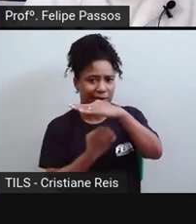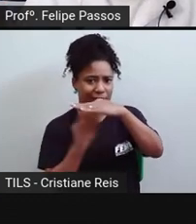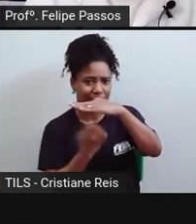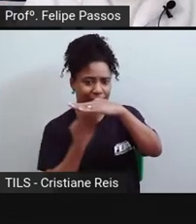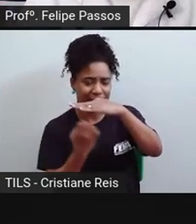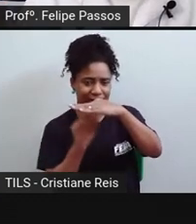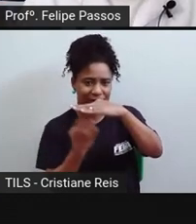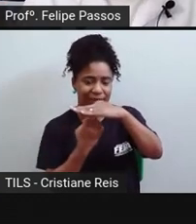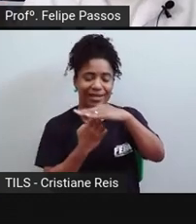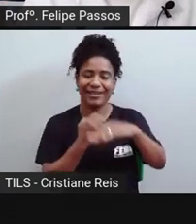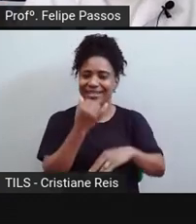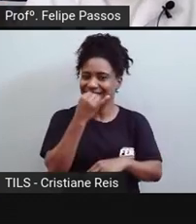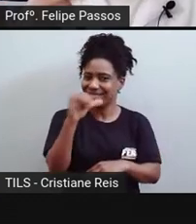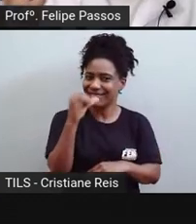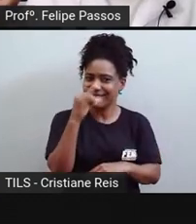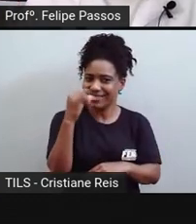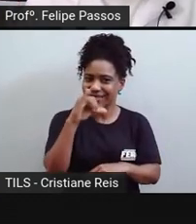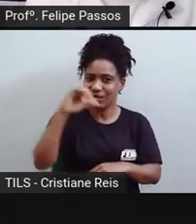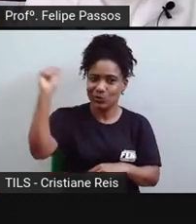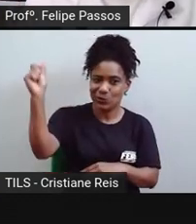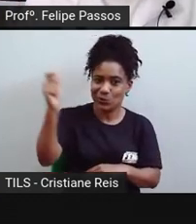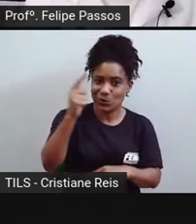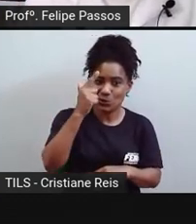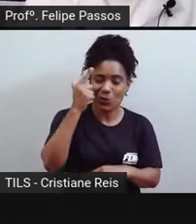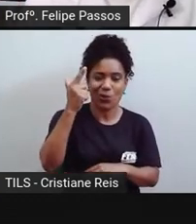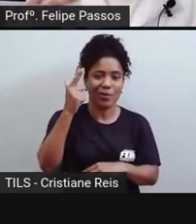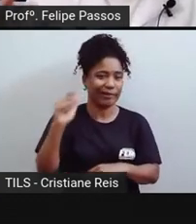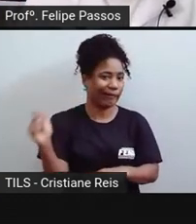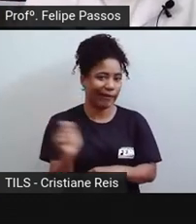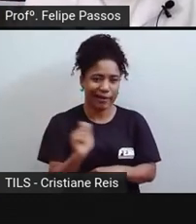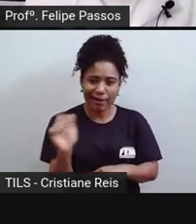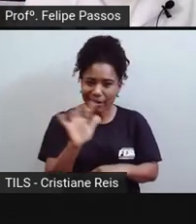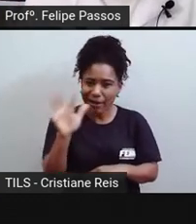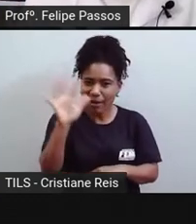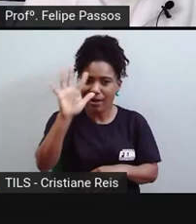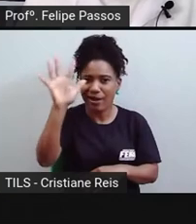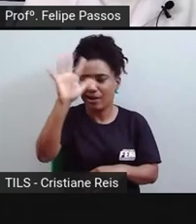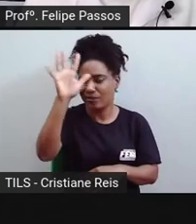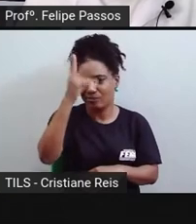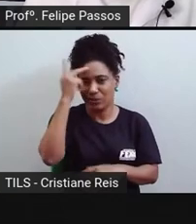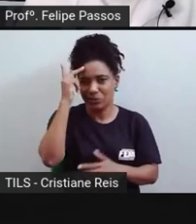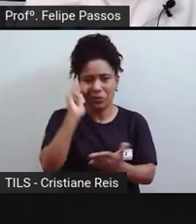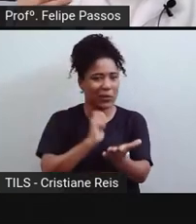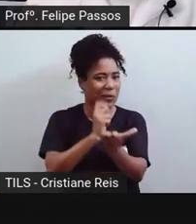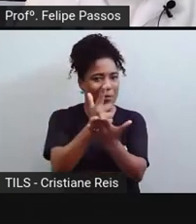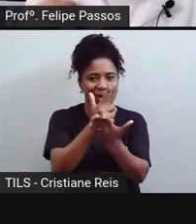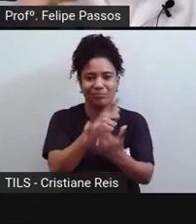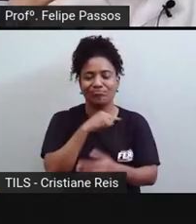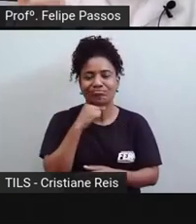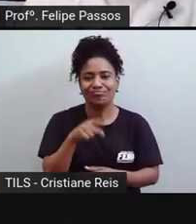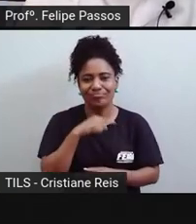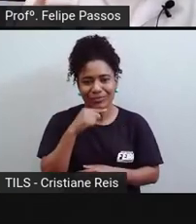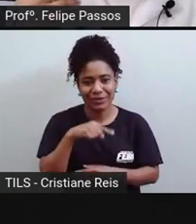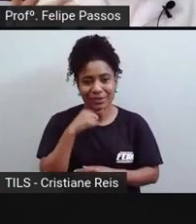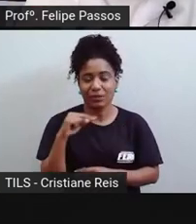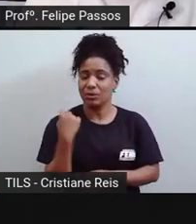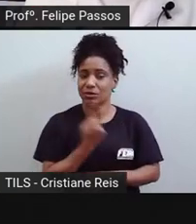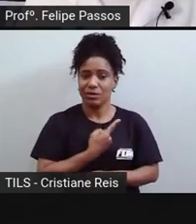em residências, mas ainda é muito caro, ainda é inacessível para muita gente. Então, gente deveria estar